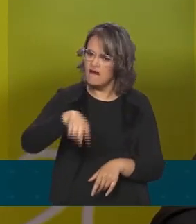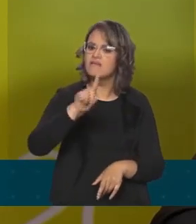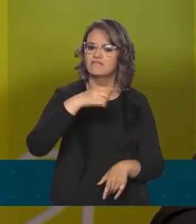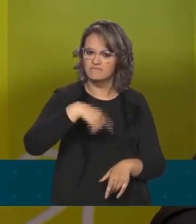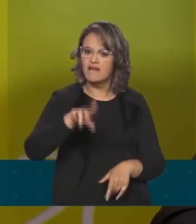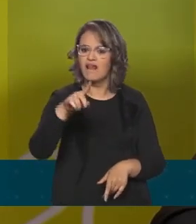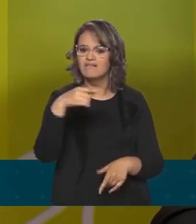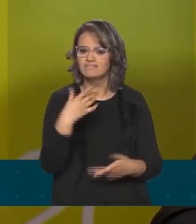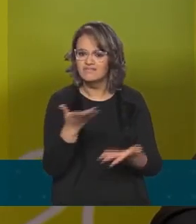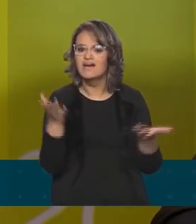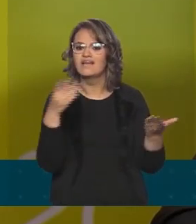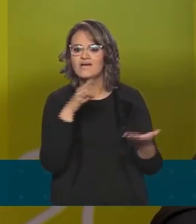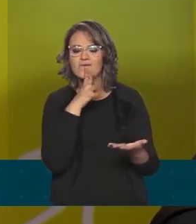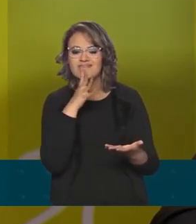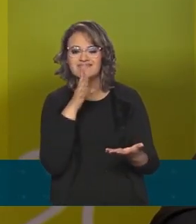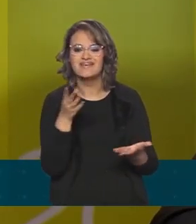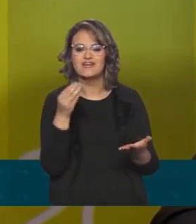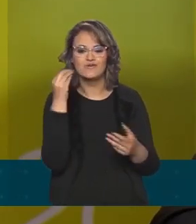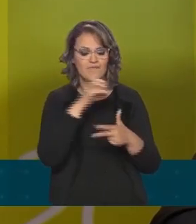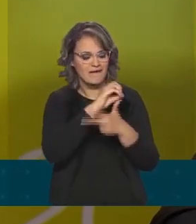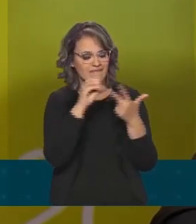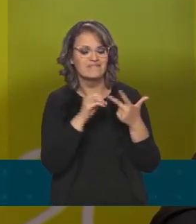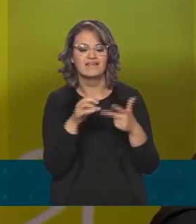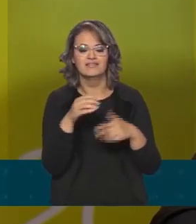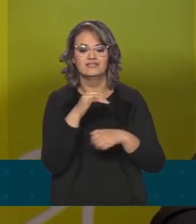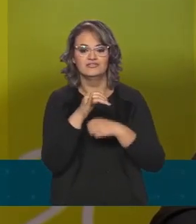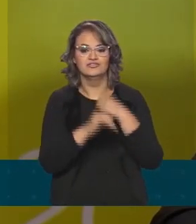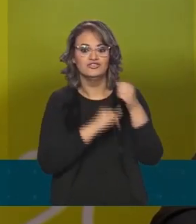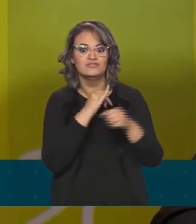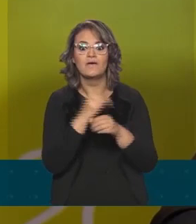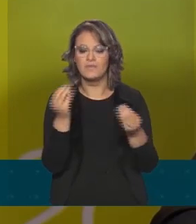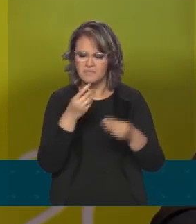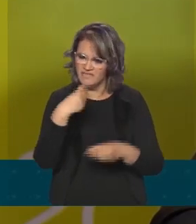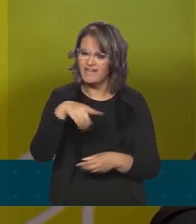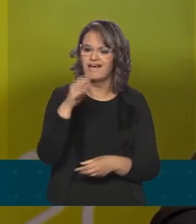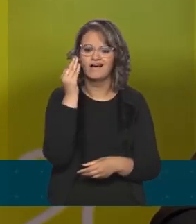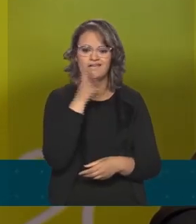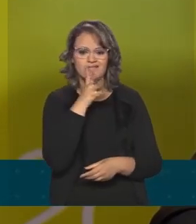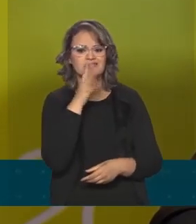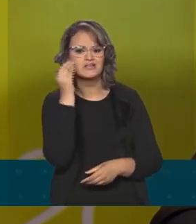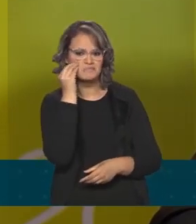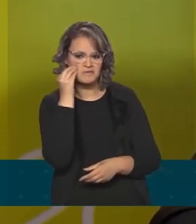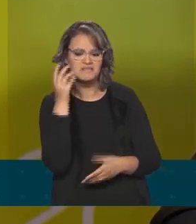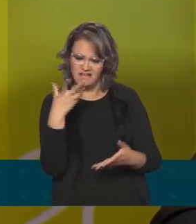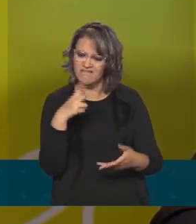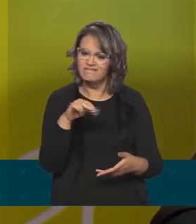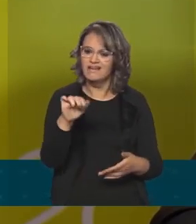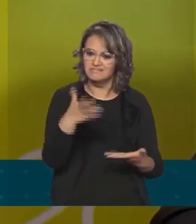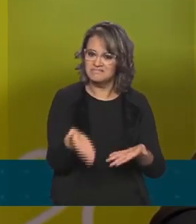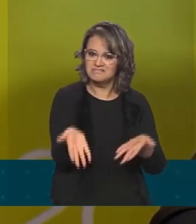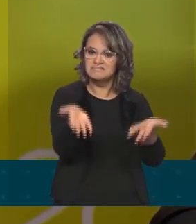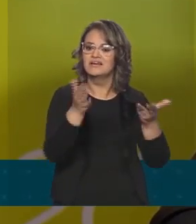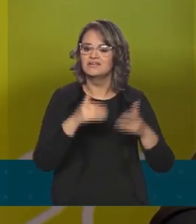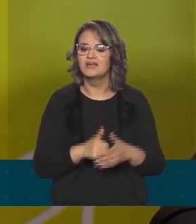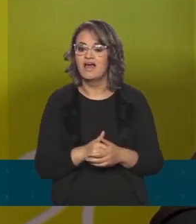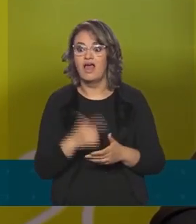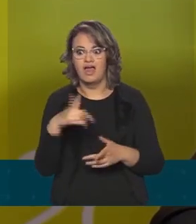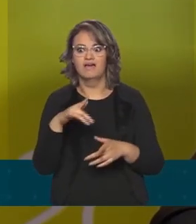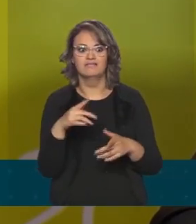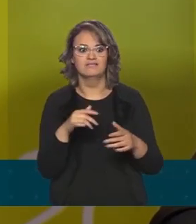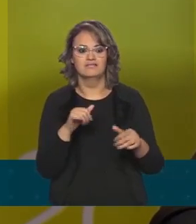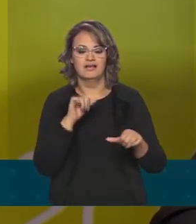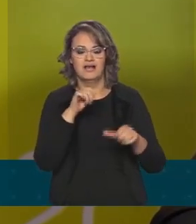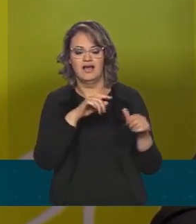todos tenham a oportunidade de vivenciar o Enem digital, que realmente é uma mudança, é fazer a história.